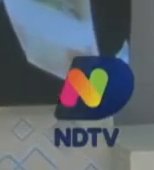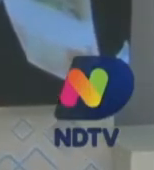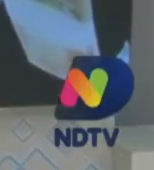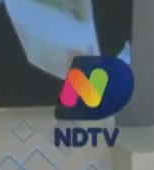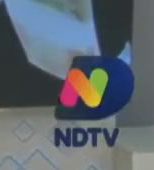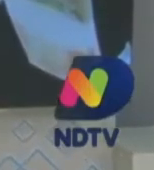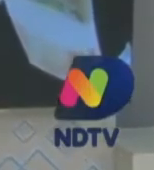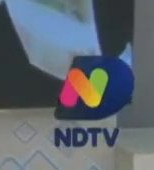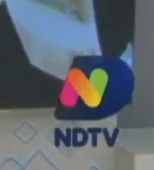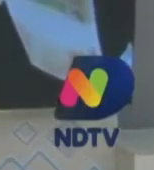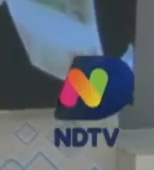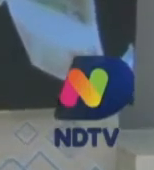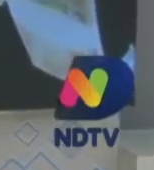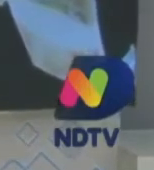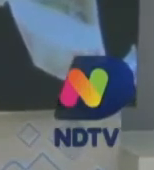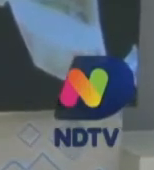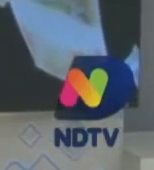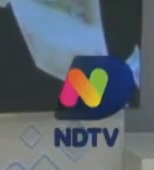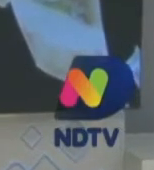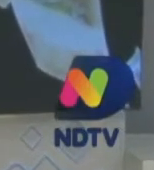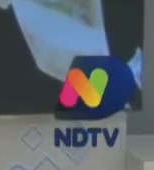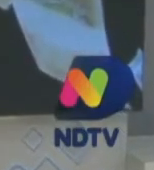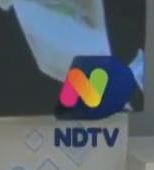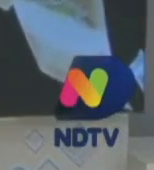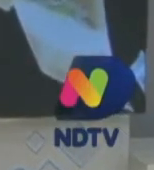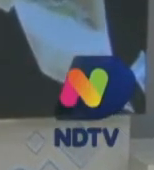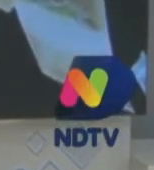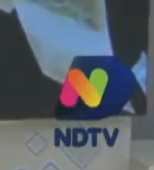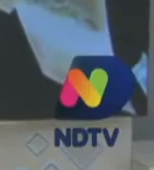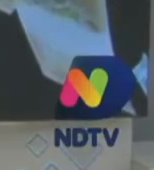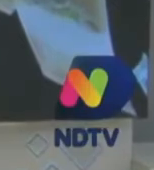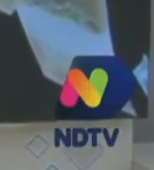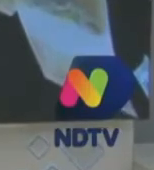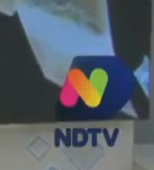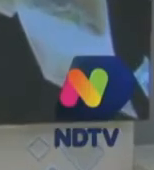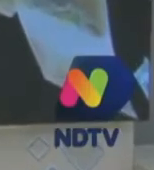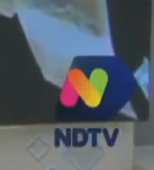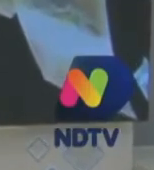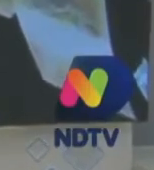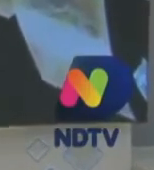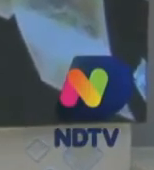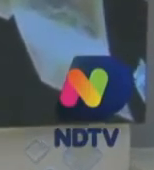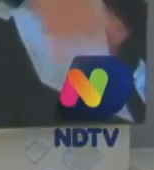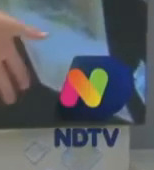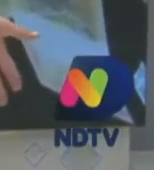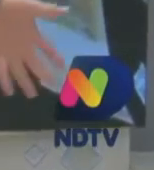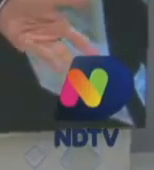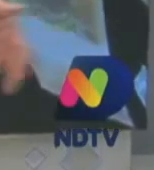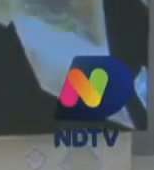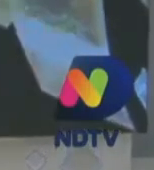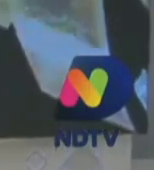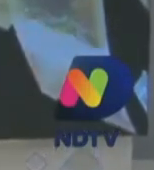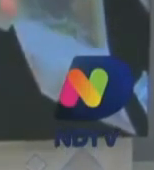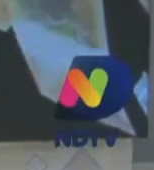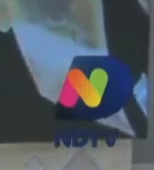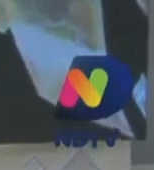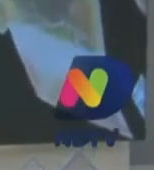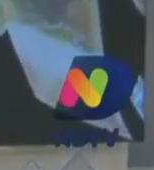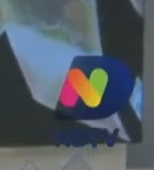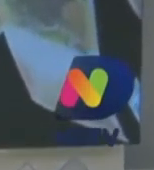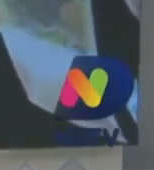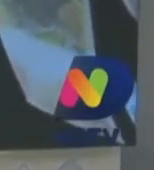certamente um terço do subsídio mensal é um sonho inalcançável aqui na